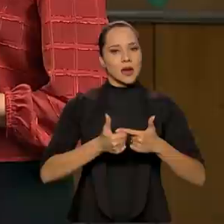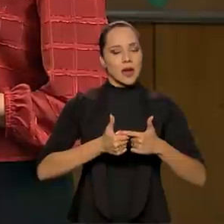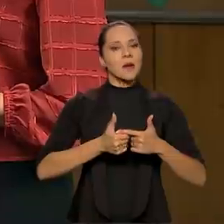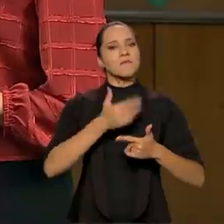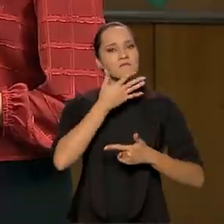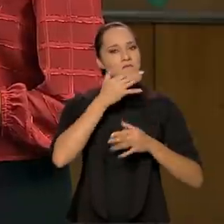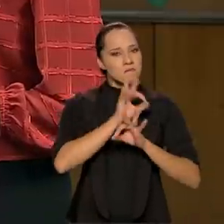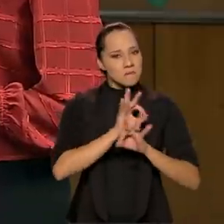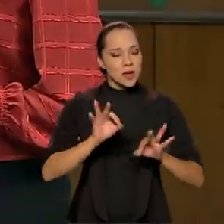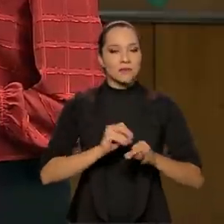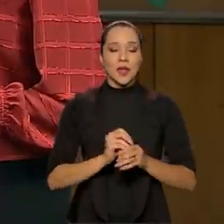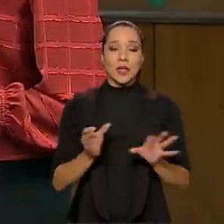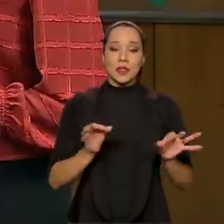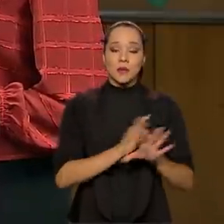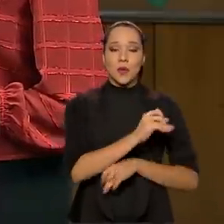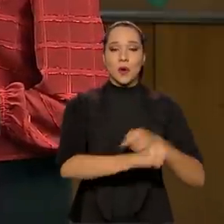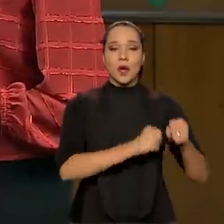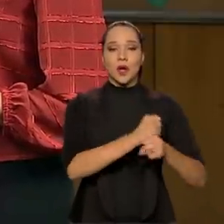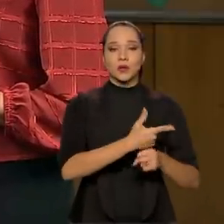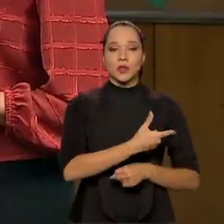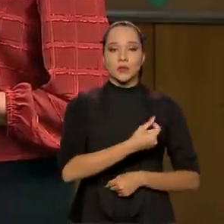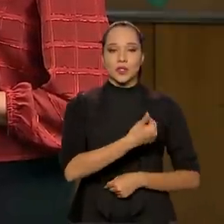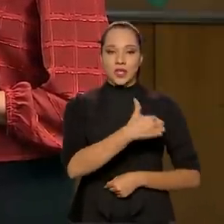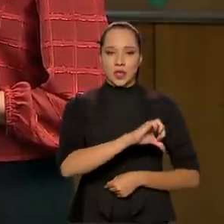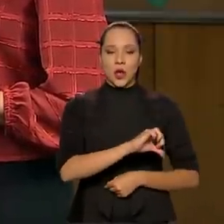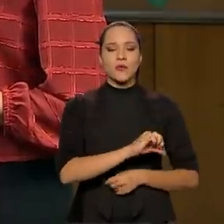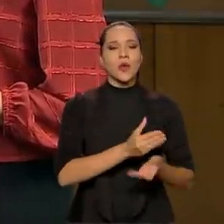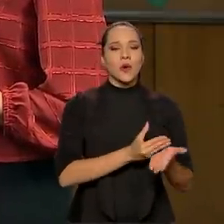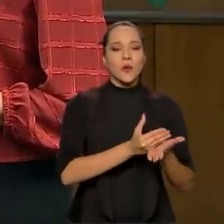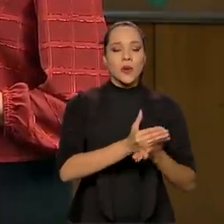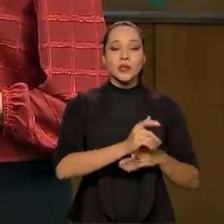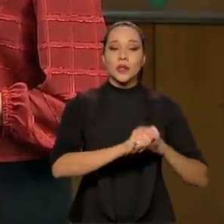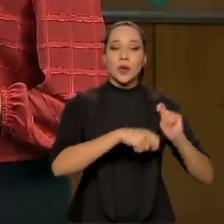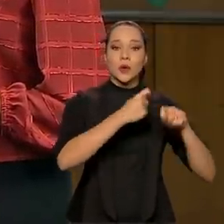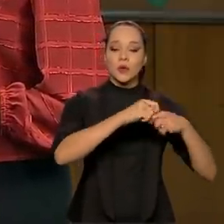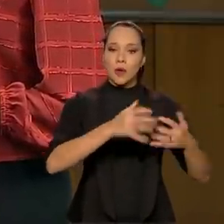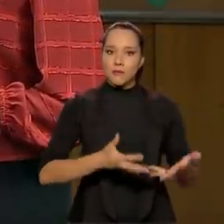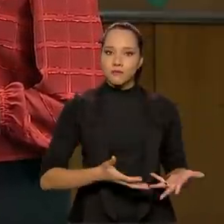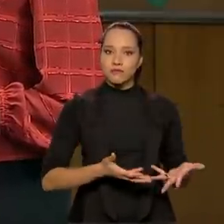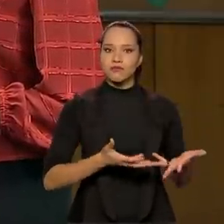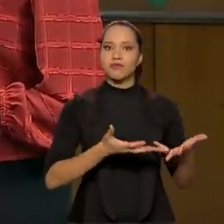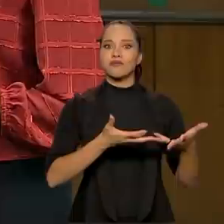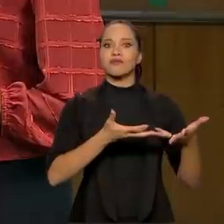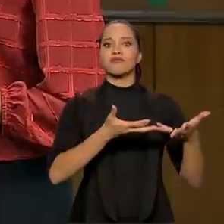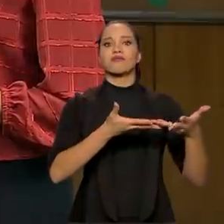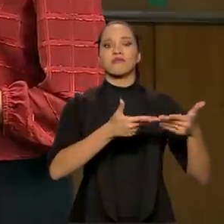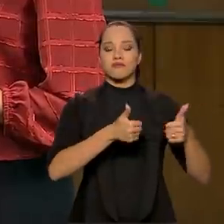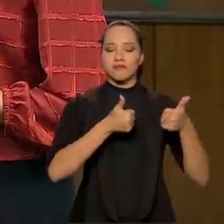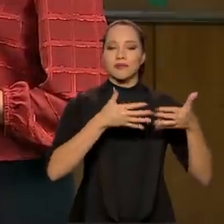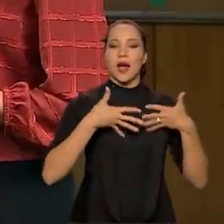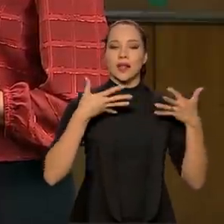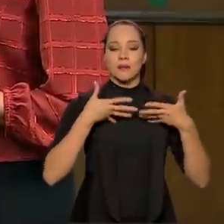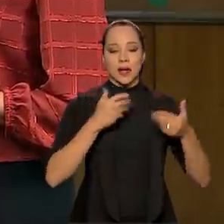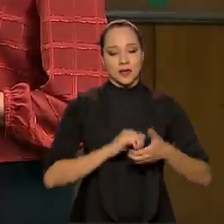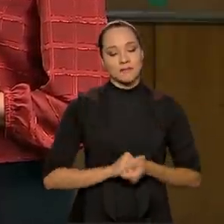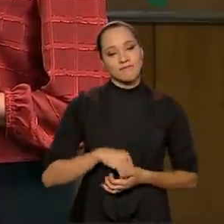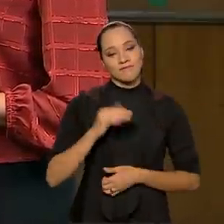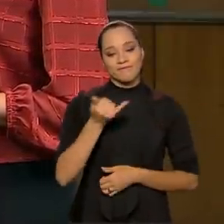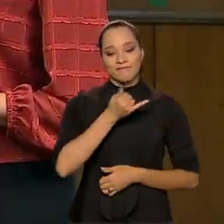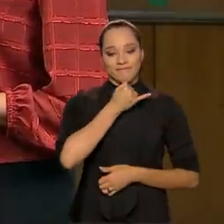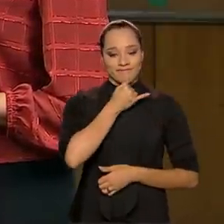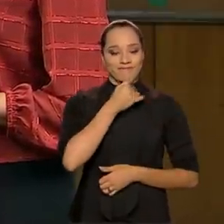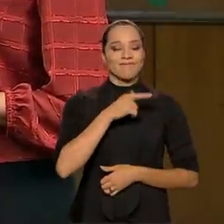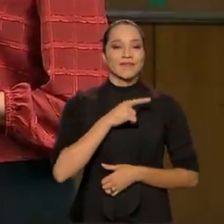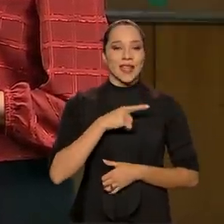bem. Terminamos 2019 com um índice da economia, realmente, bastante animador. Lamentavelmente,